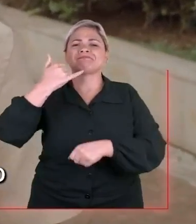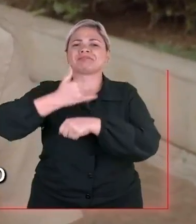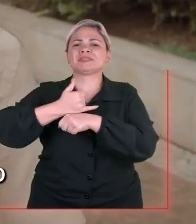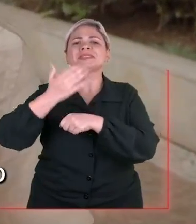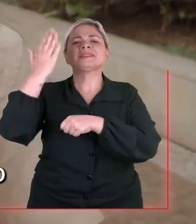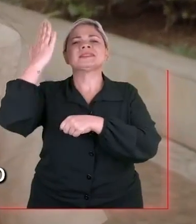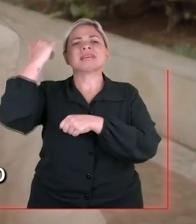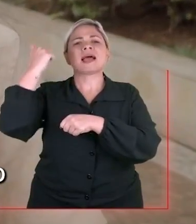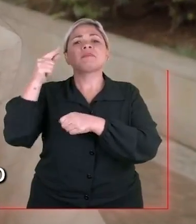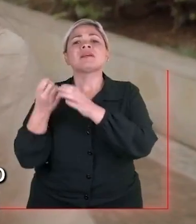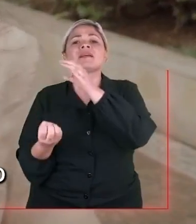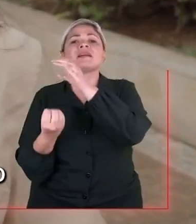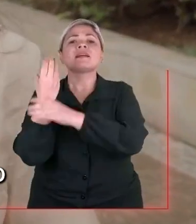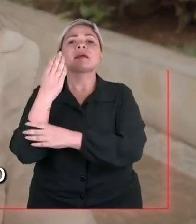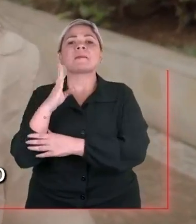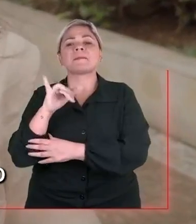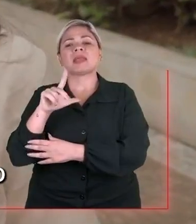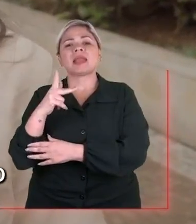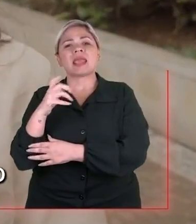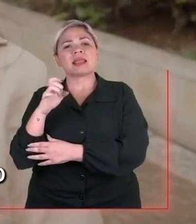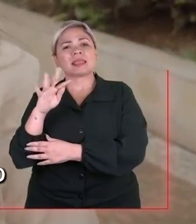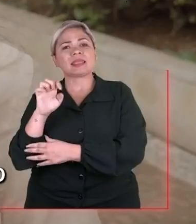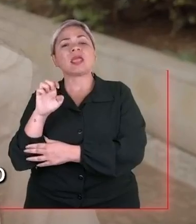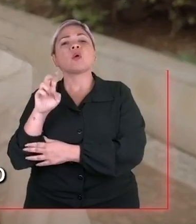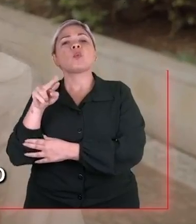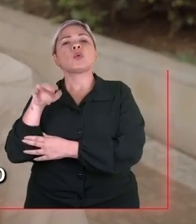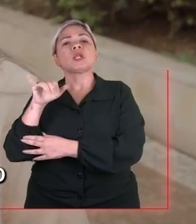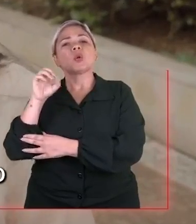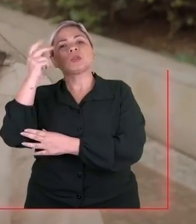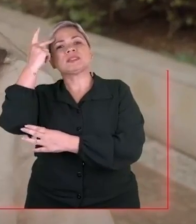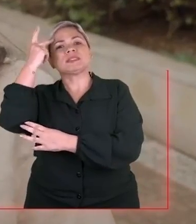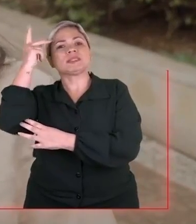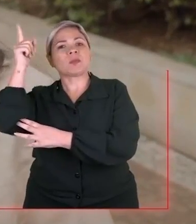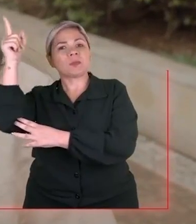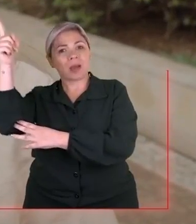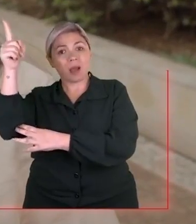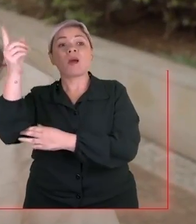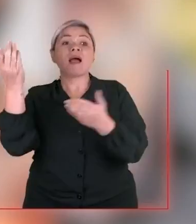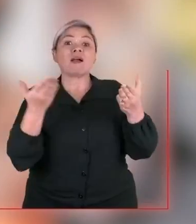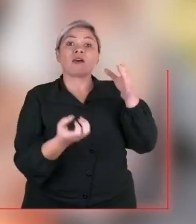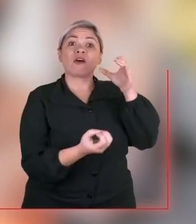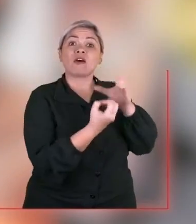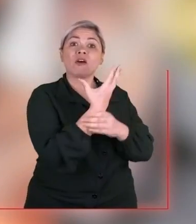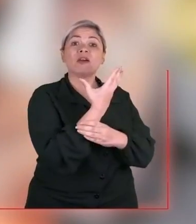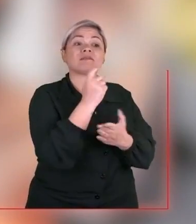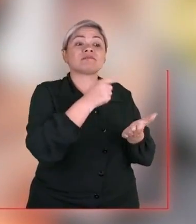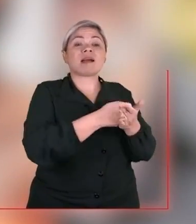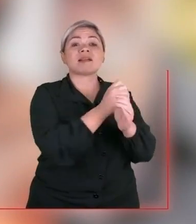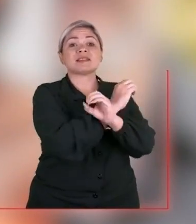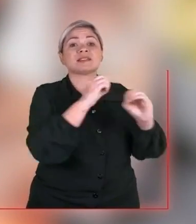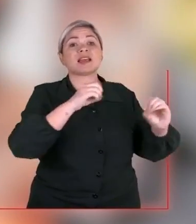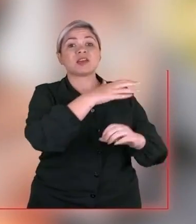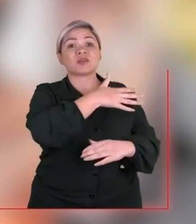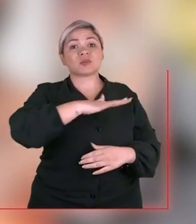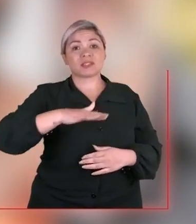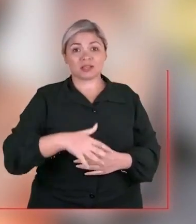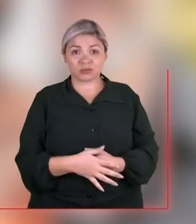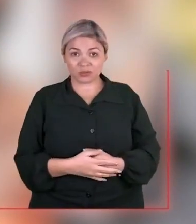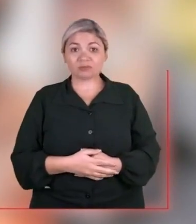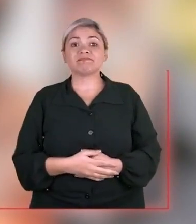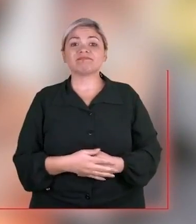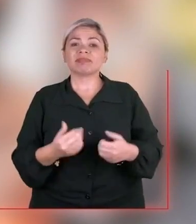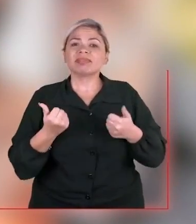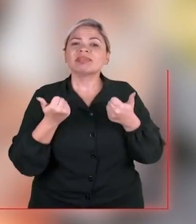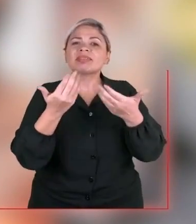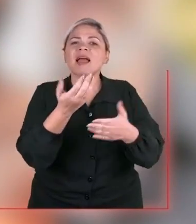implantou o bilhete único em São Paulo e hoje apoia a Thelma na tarifa zero em Santos. A tarifa zero traz um benefício